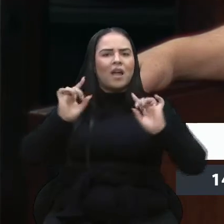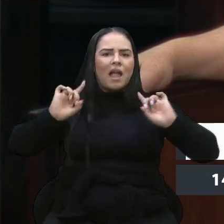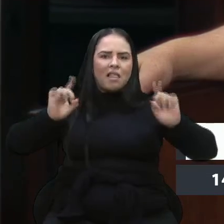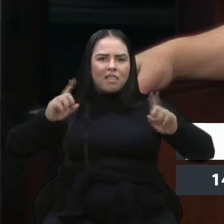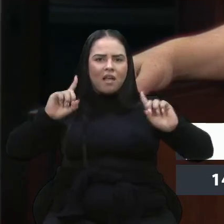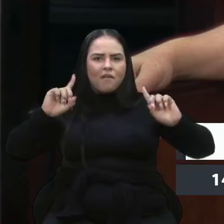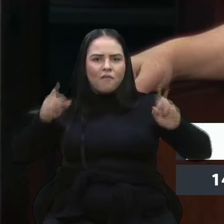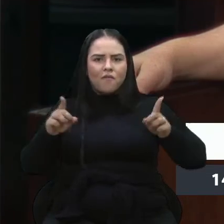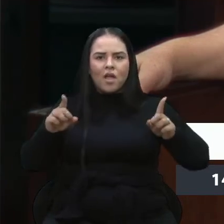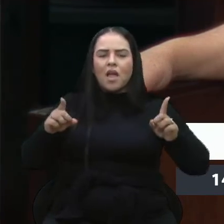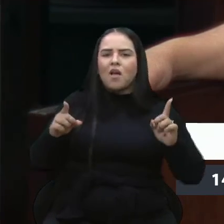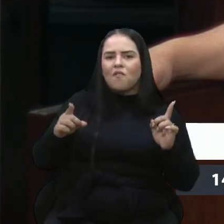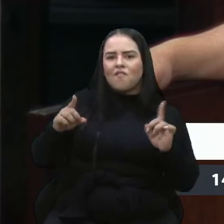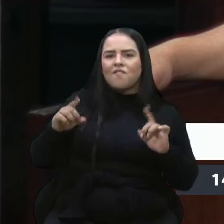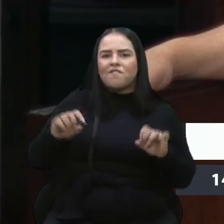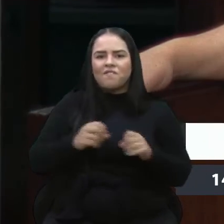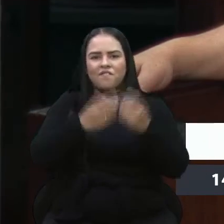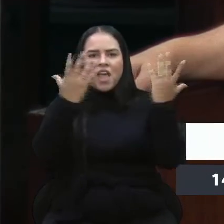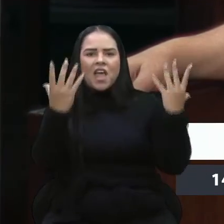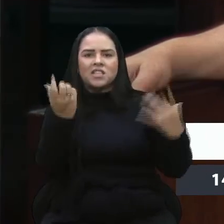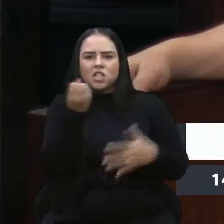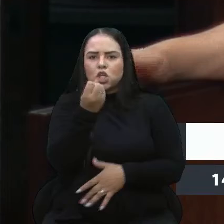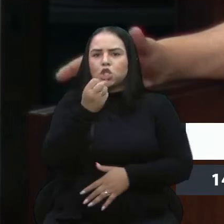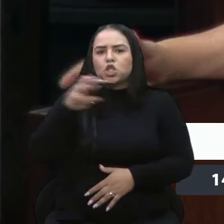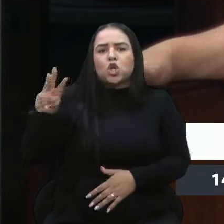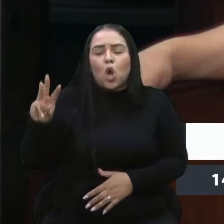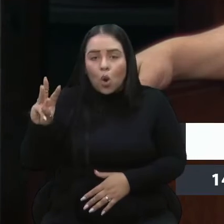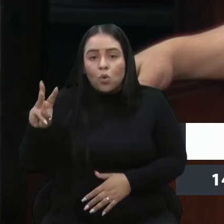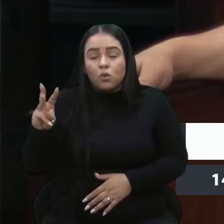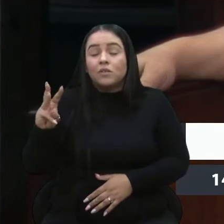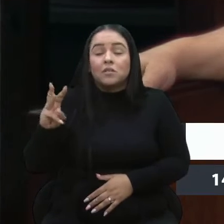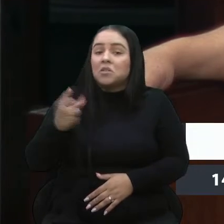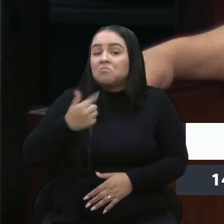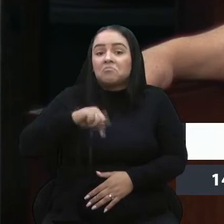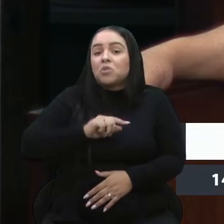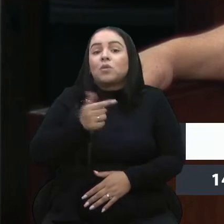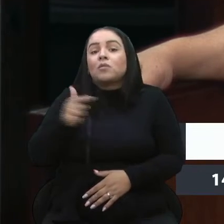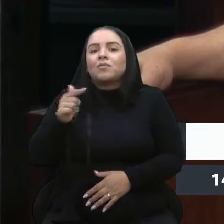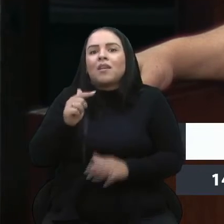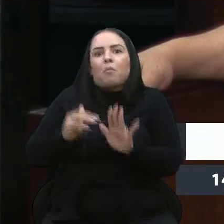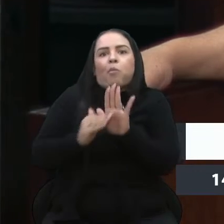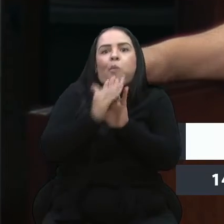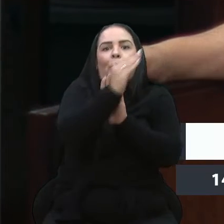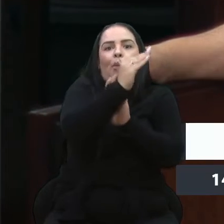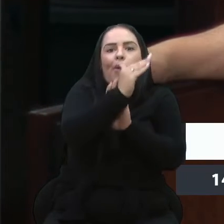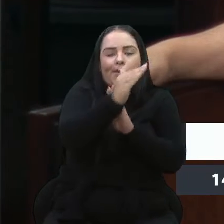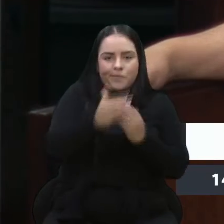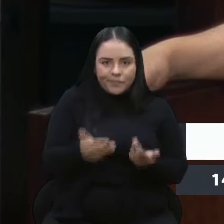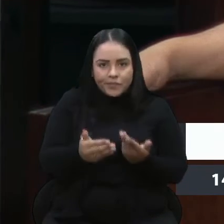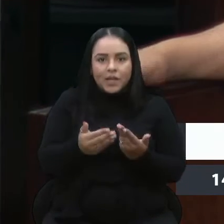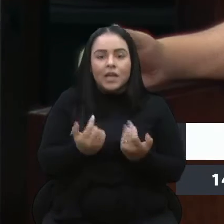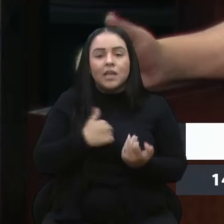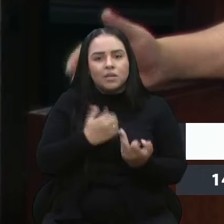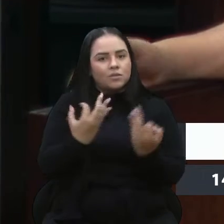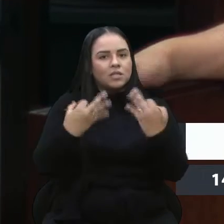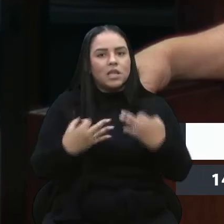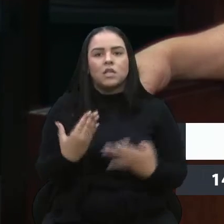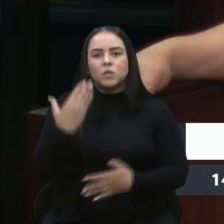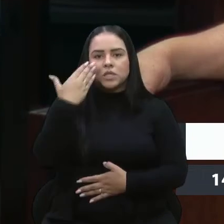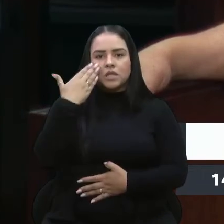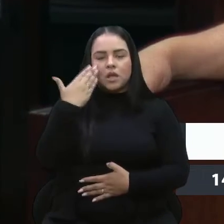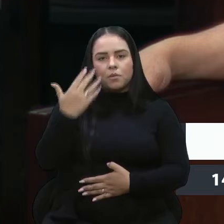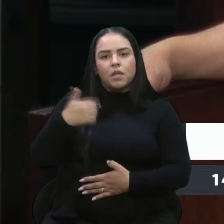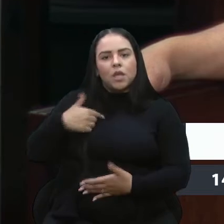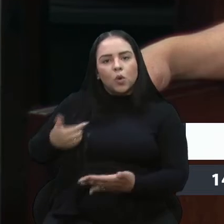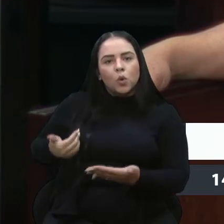tivemos essas baladas, shows, enfim, e tudo mais, e a gente não teve o aumento do número de casos. E tenho certeza absoluta que quando eu iniciei